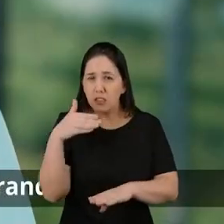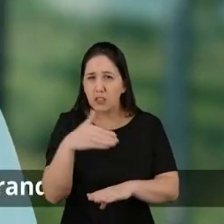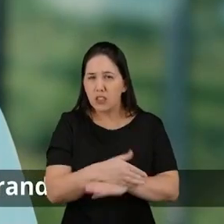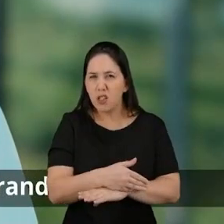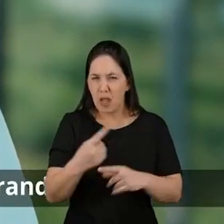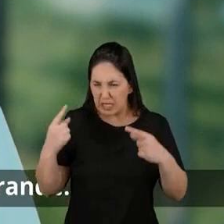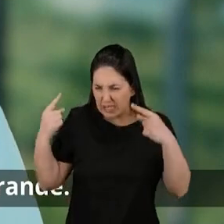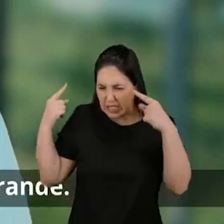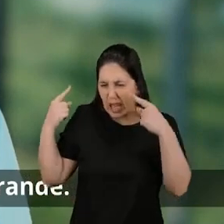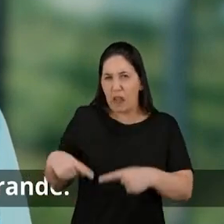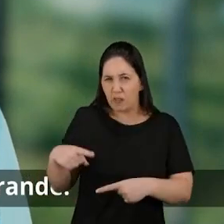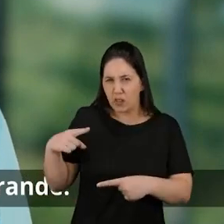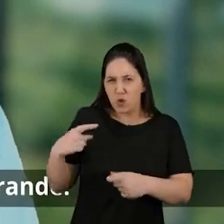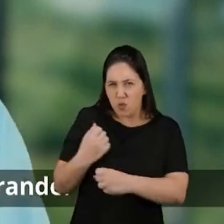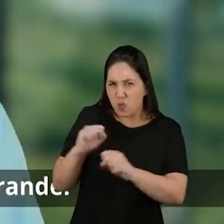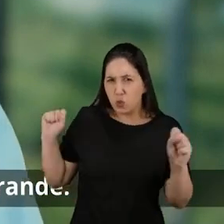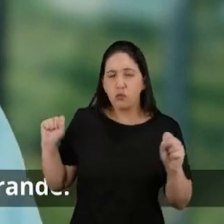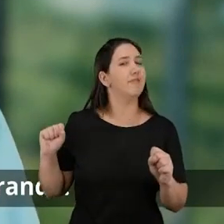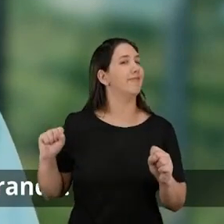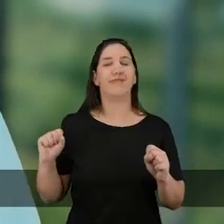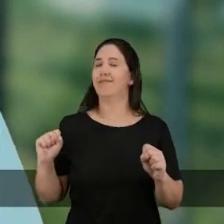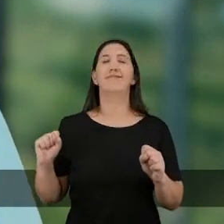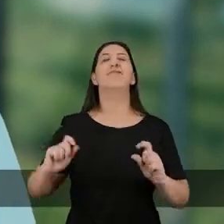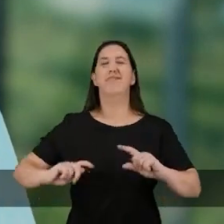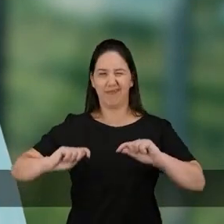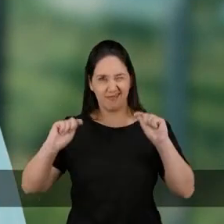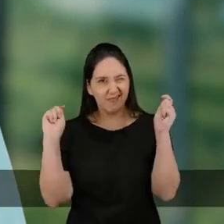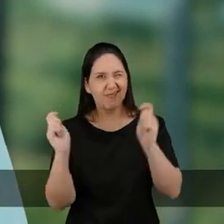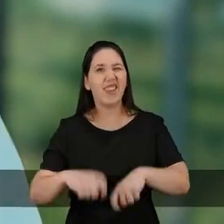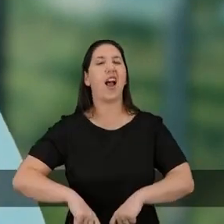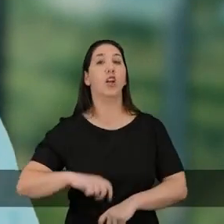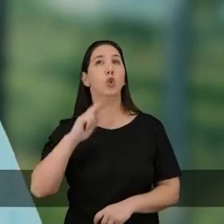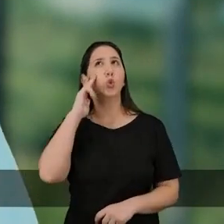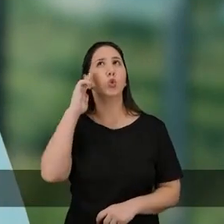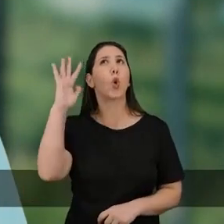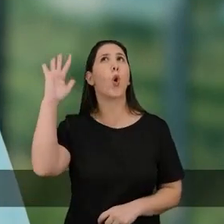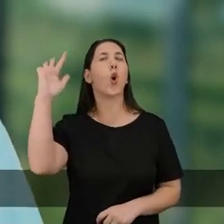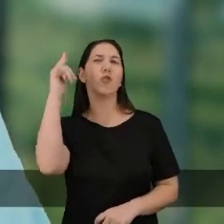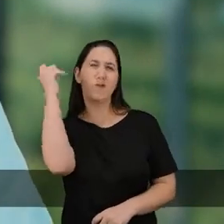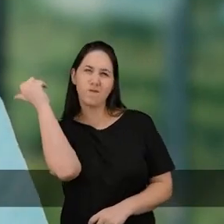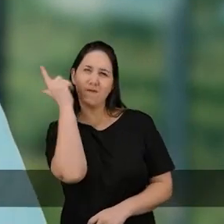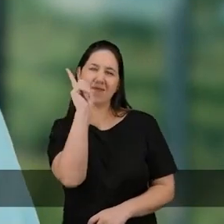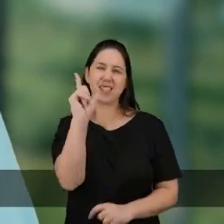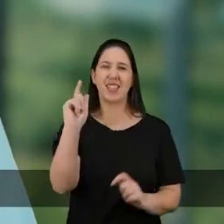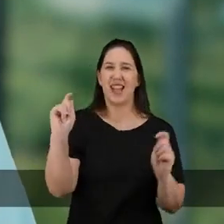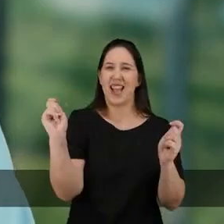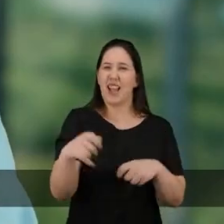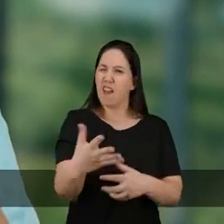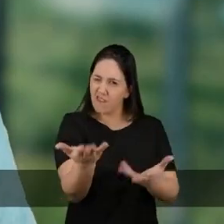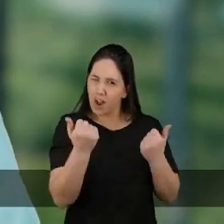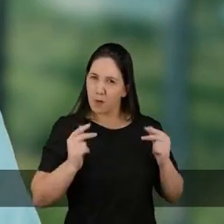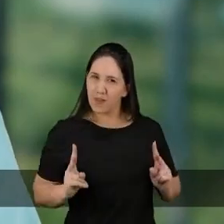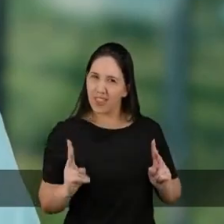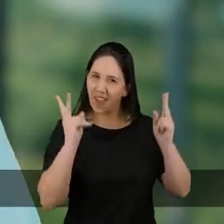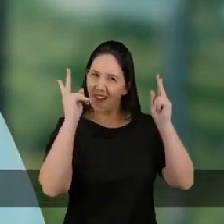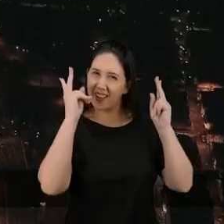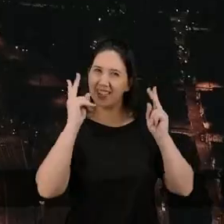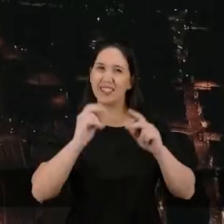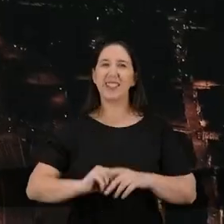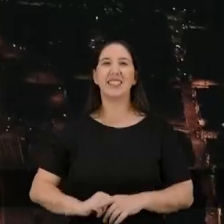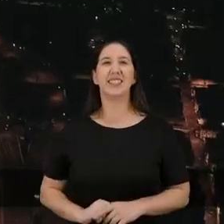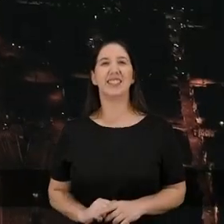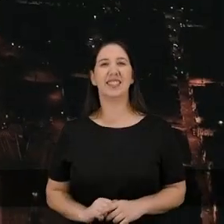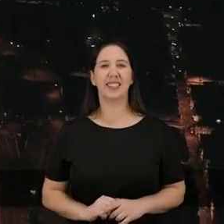participação, nenhum desafio é muito grande. E nenhum sonho é muito pequeno. Vamos juntos. Rumo à vitória.